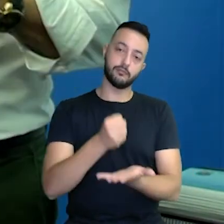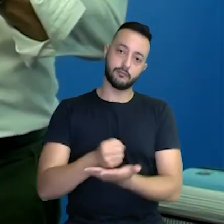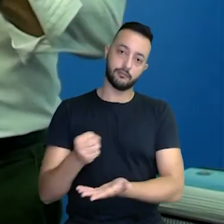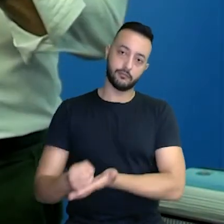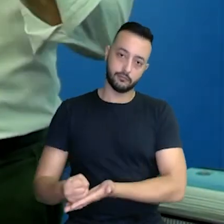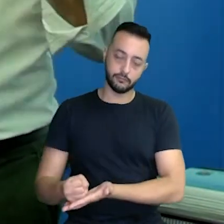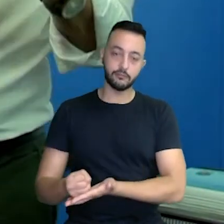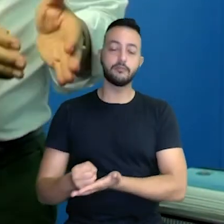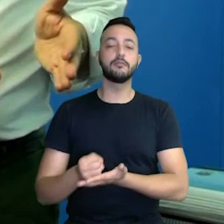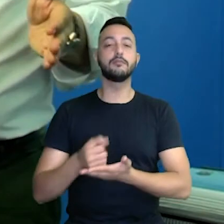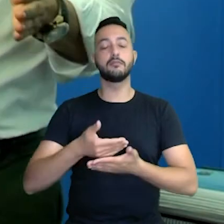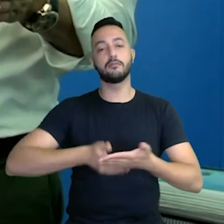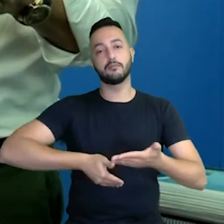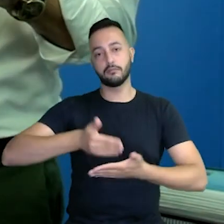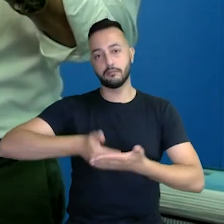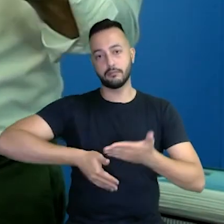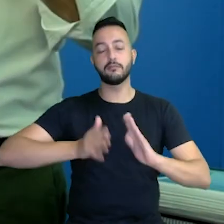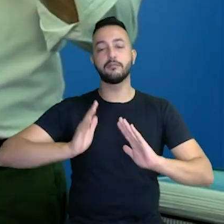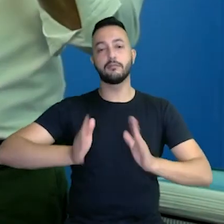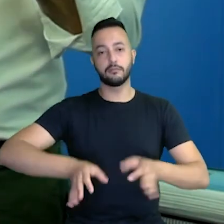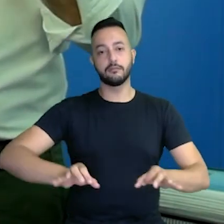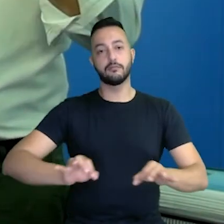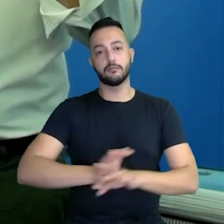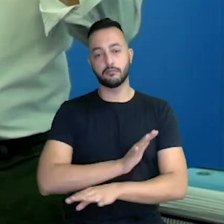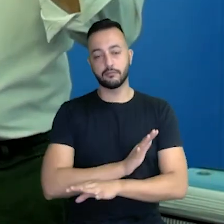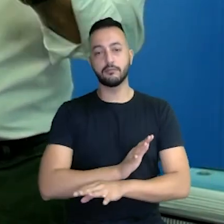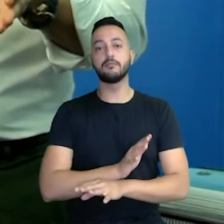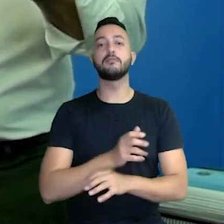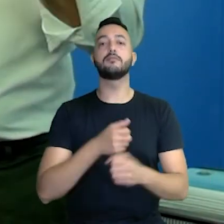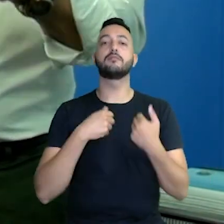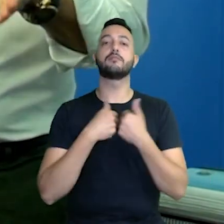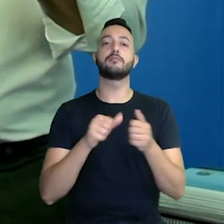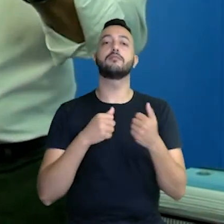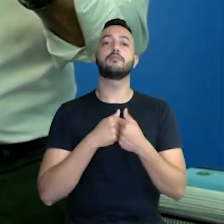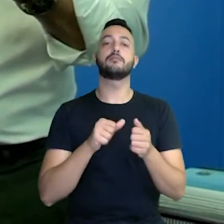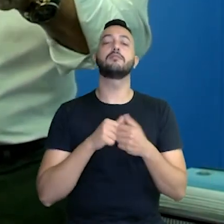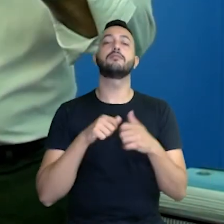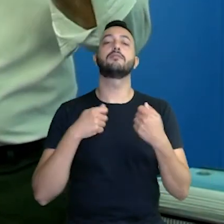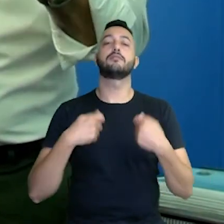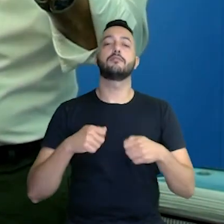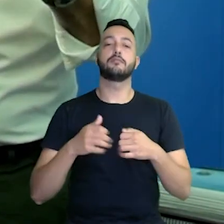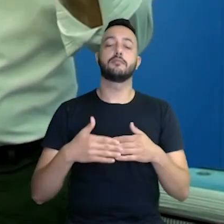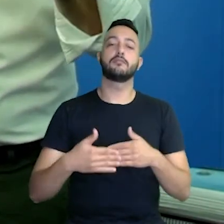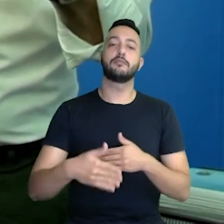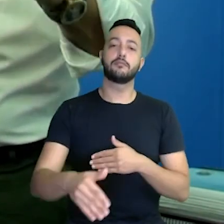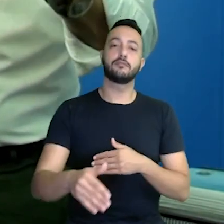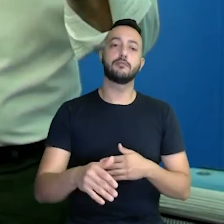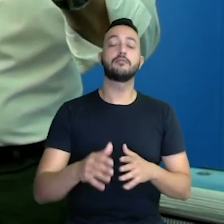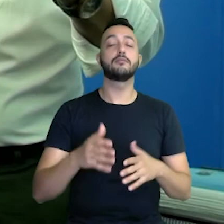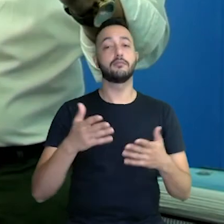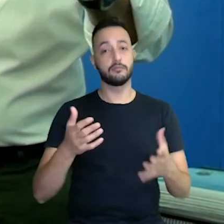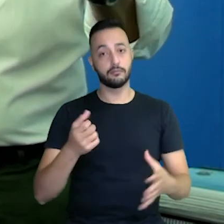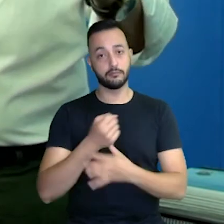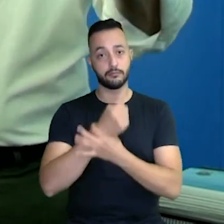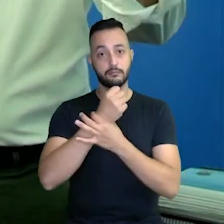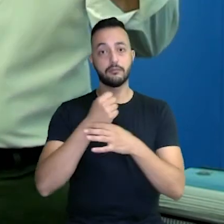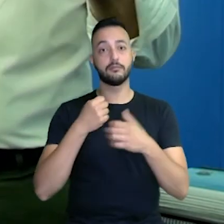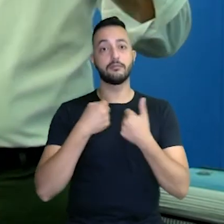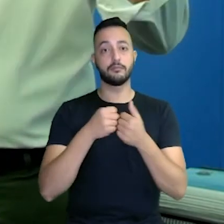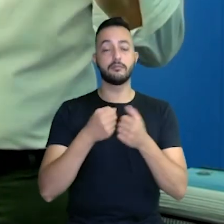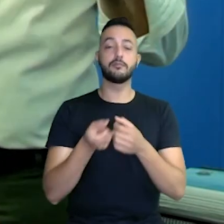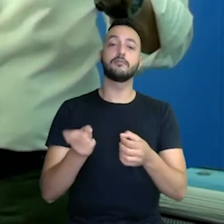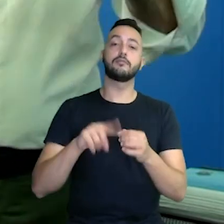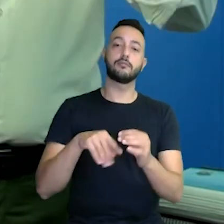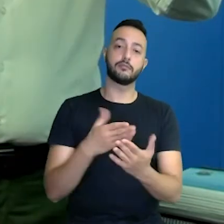pregão e o contrato já foi feito para esses ônibus que vamos precisar. Ou seja, está garantido o transporte quando